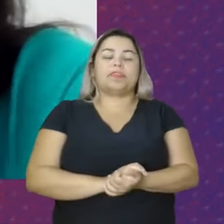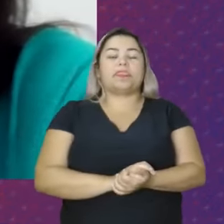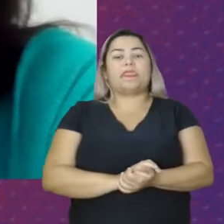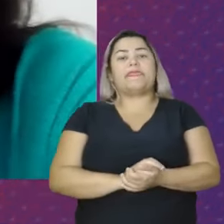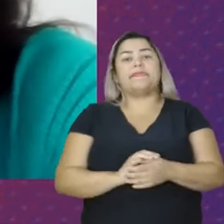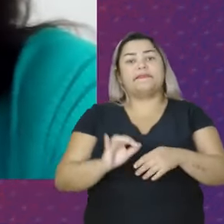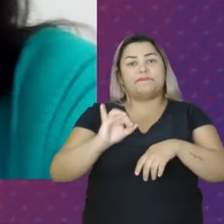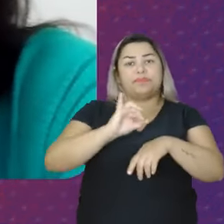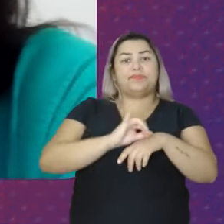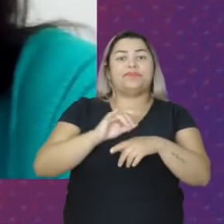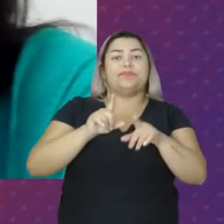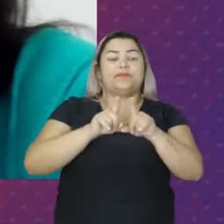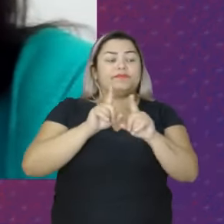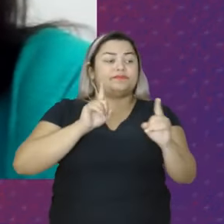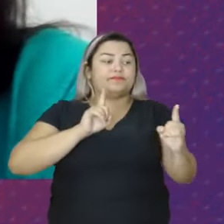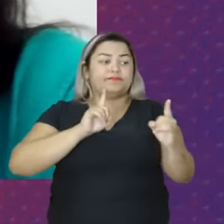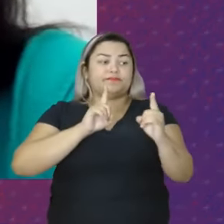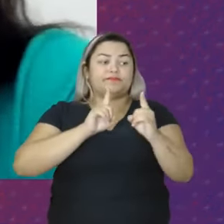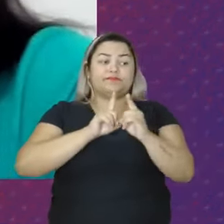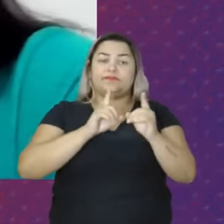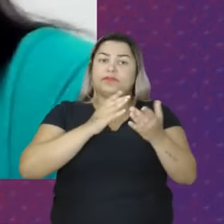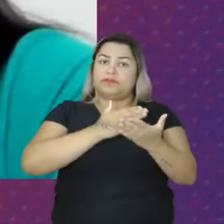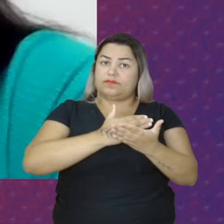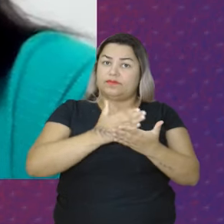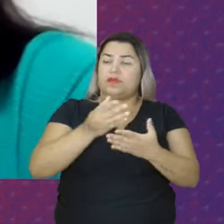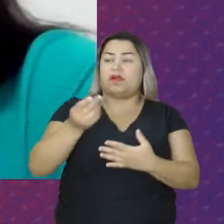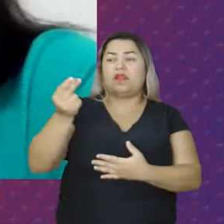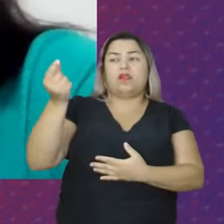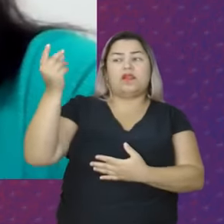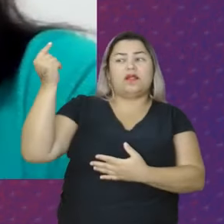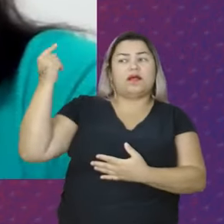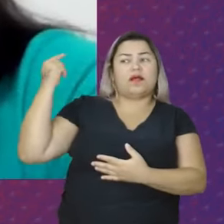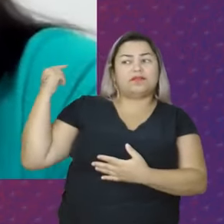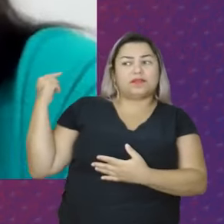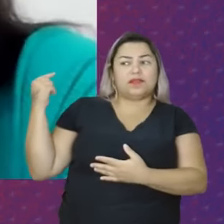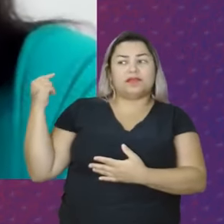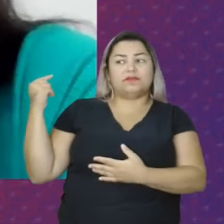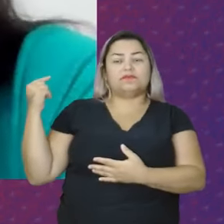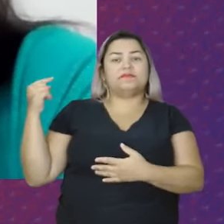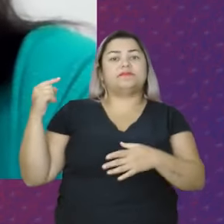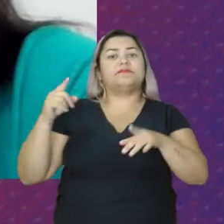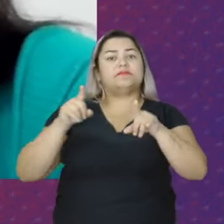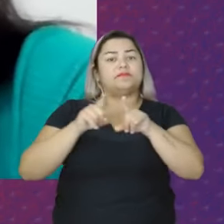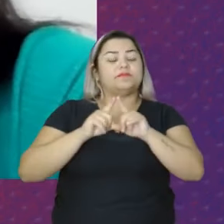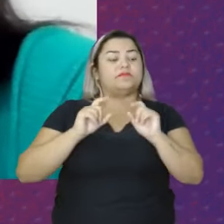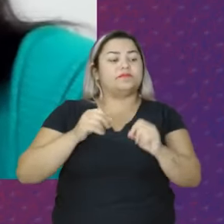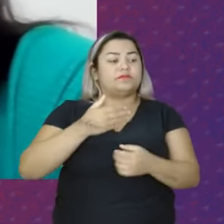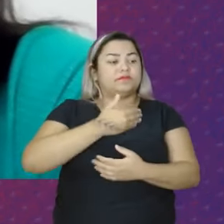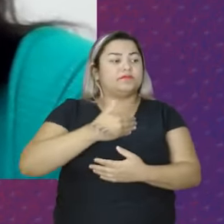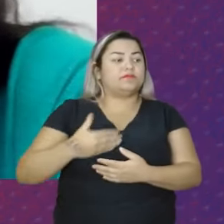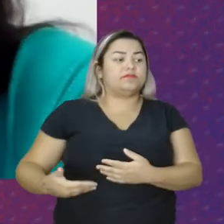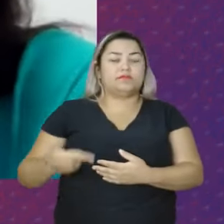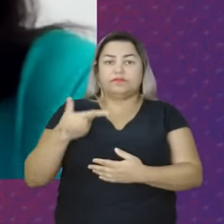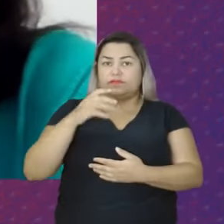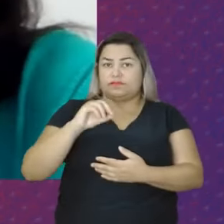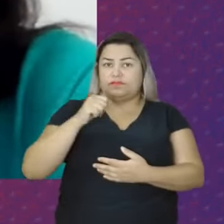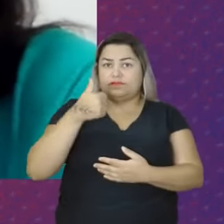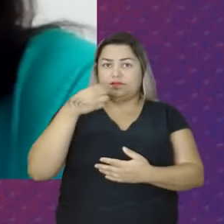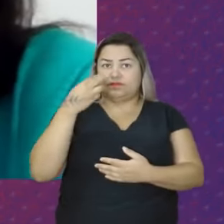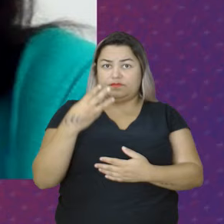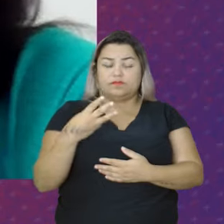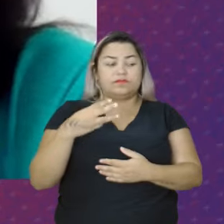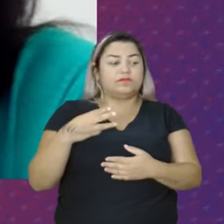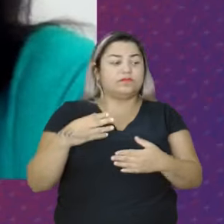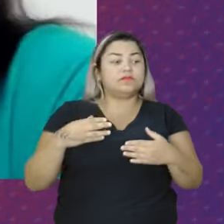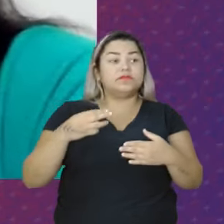De Atendimento Ela Inicia Lá atrás É Assim que Lula É eleito Em 2003 Ele convida A